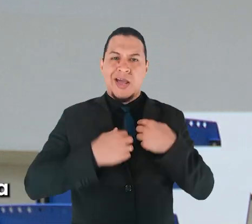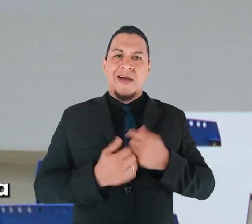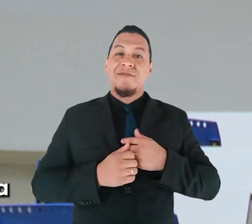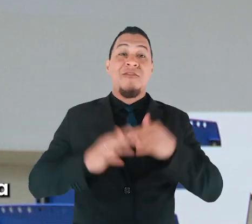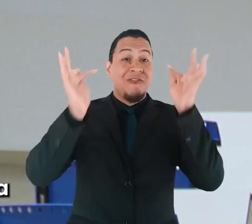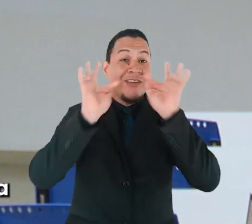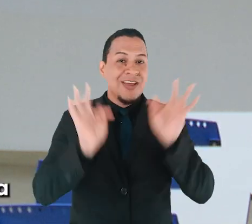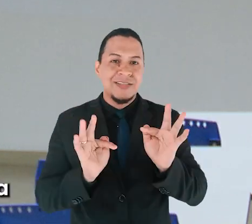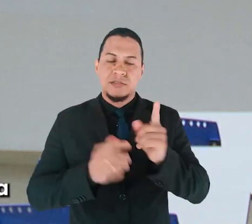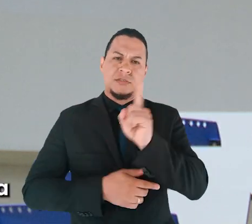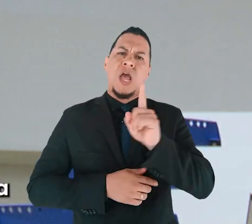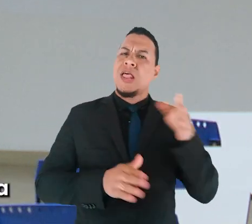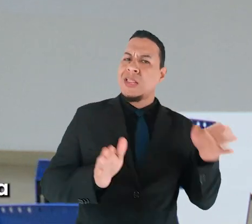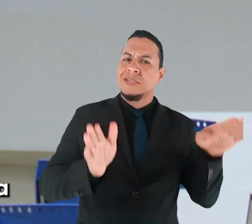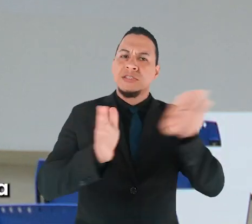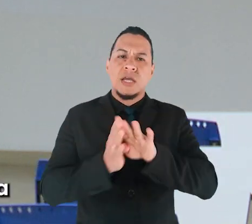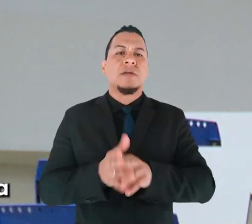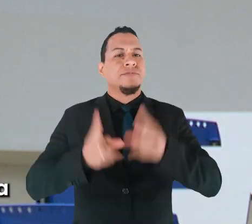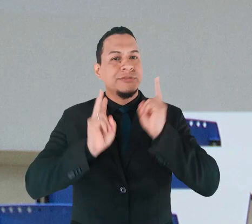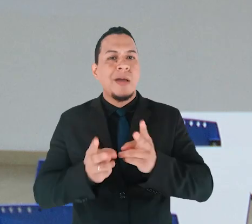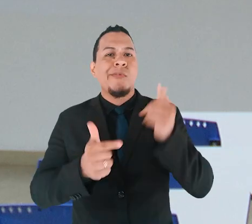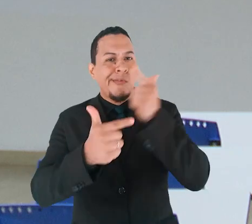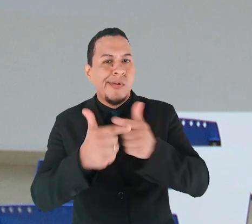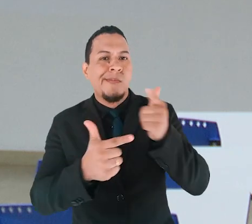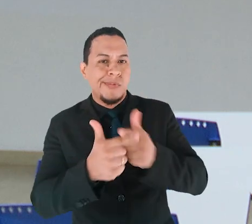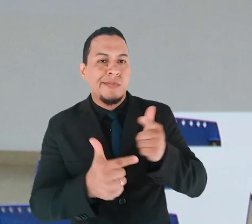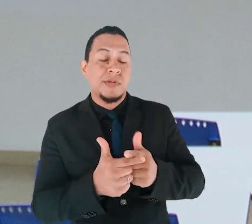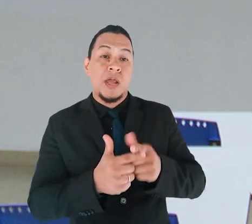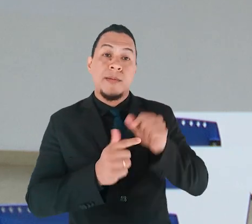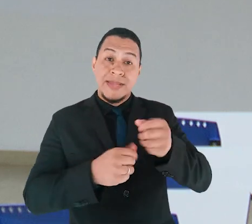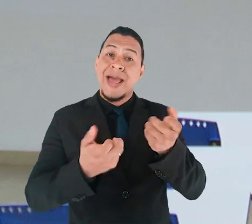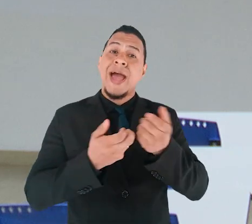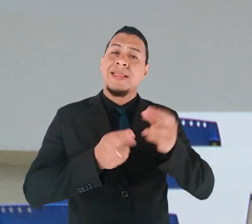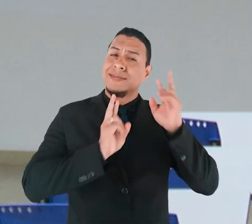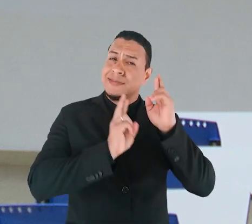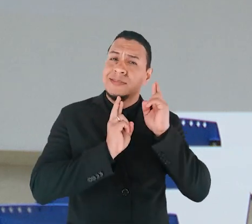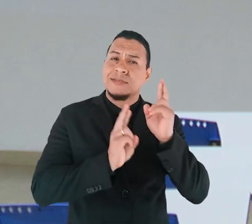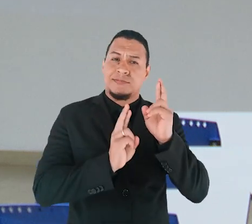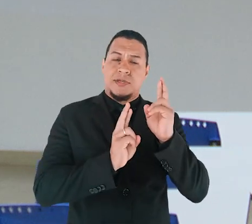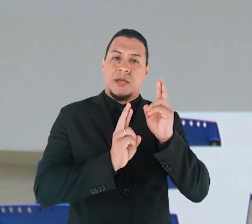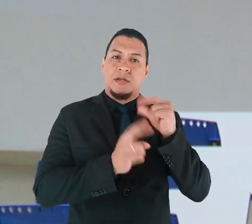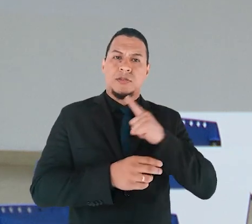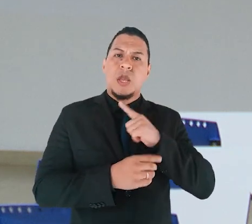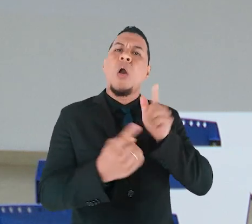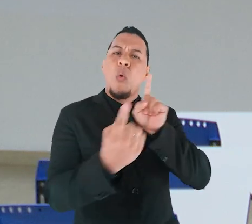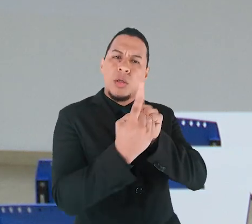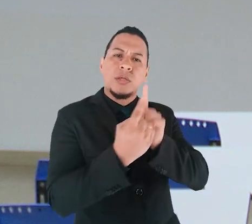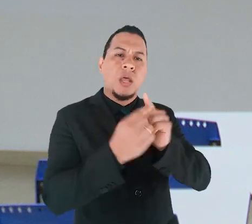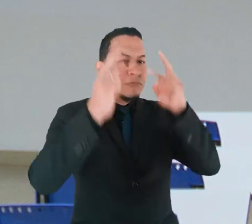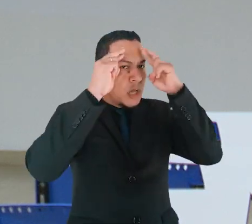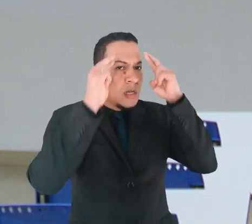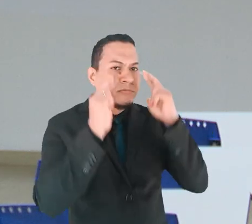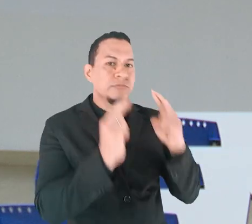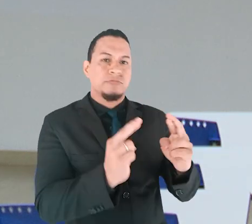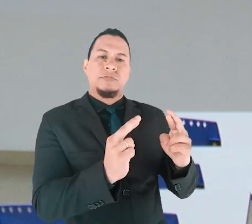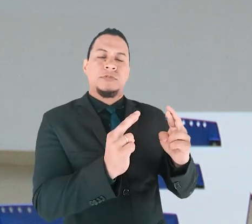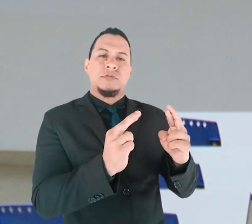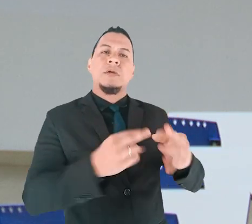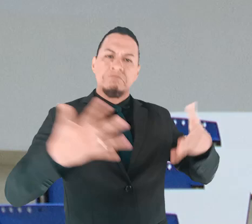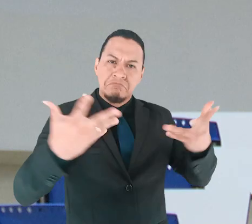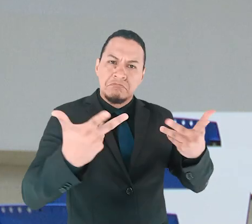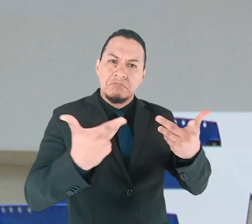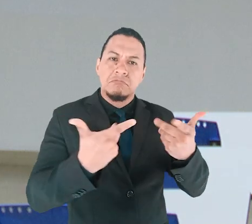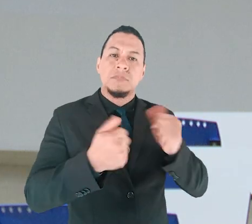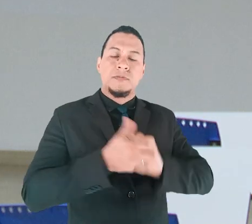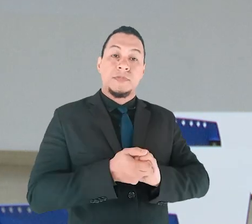As pessoas chegam aqui com alguma demanda e elas esperam ter um atendimento respeitoso, célere